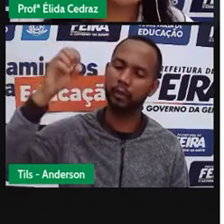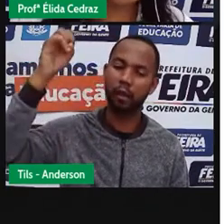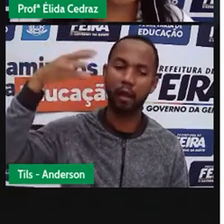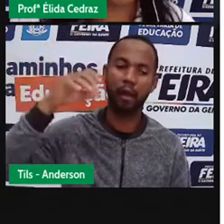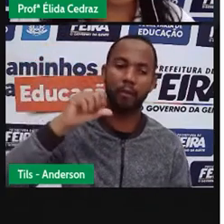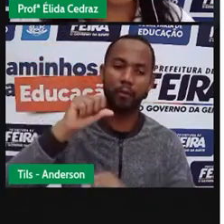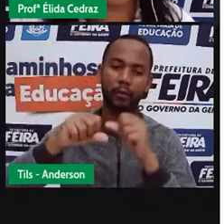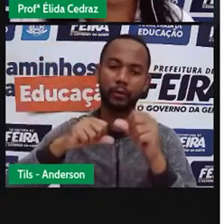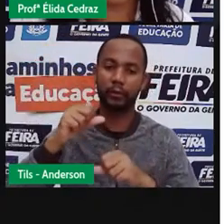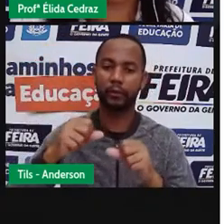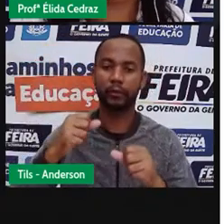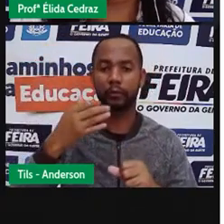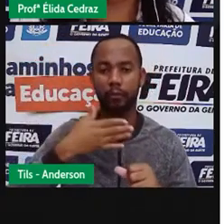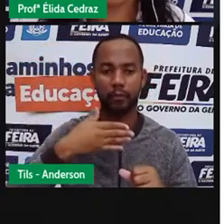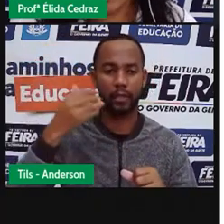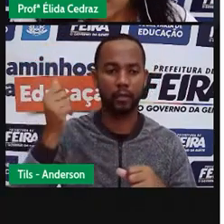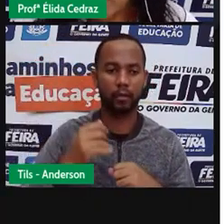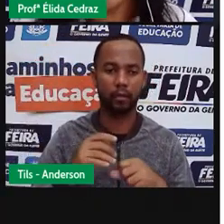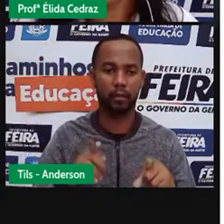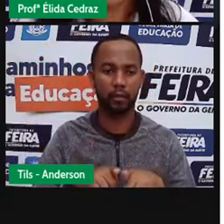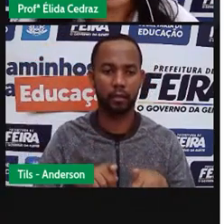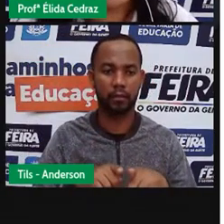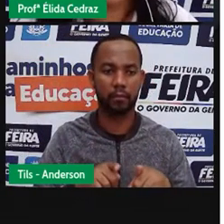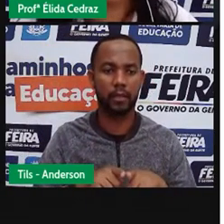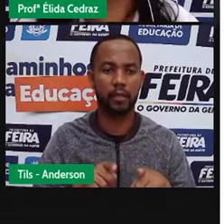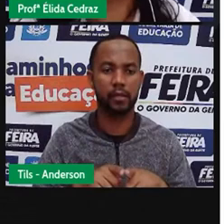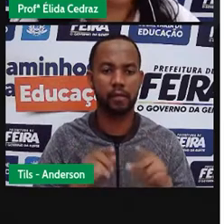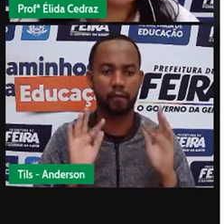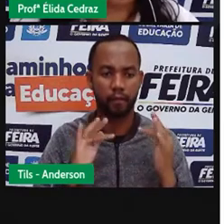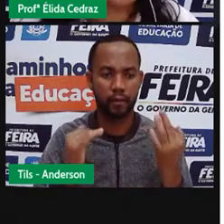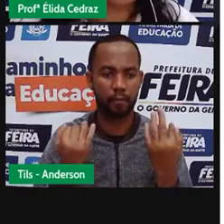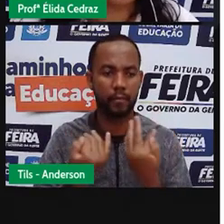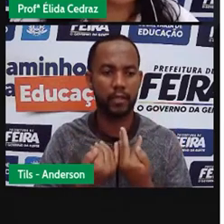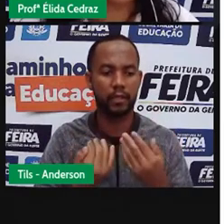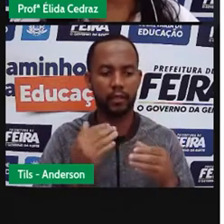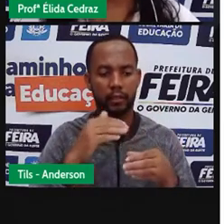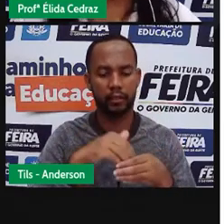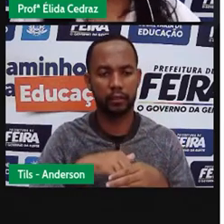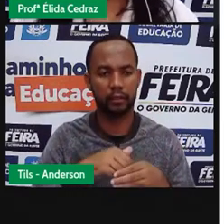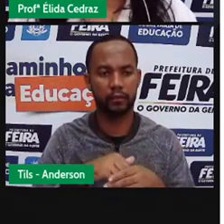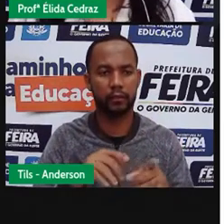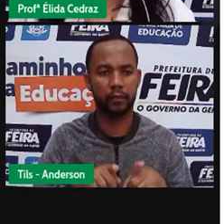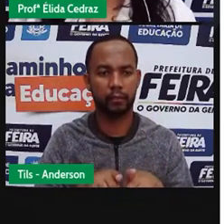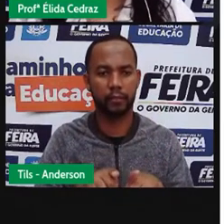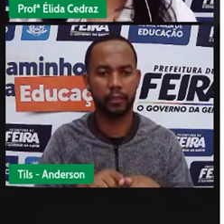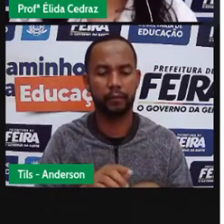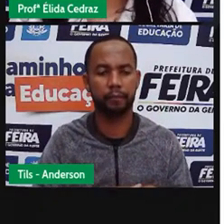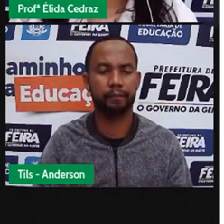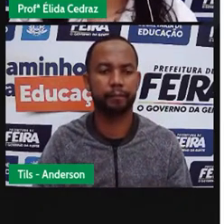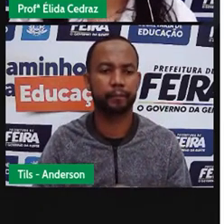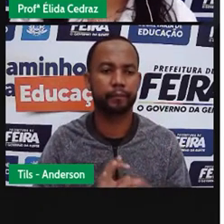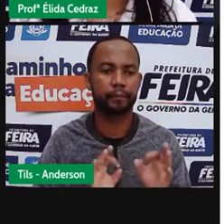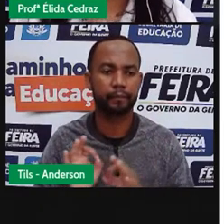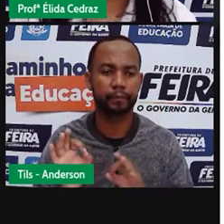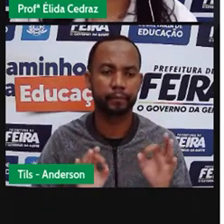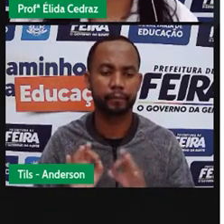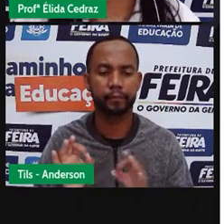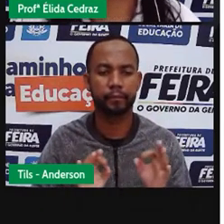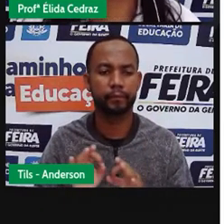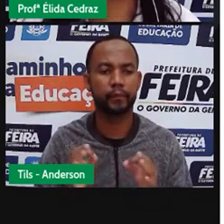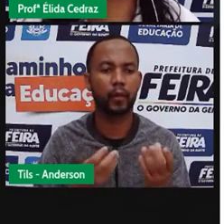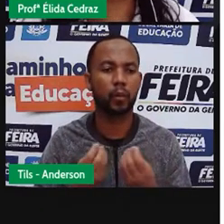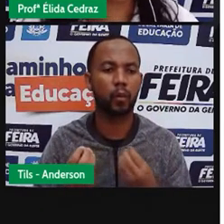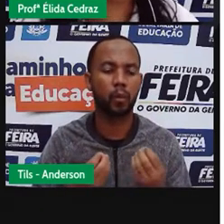tanto no comportamento, quanto na rotina das pessoas. As atividades sociais,